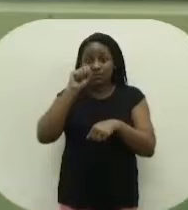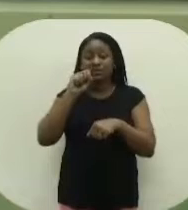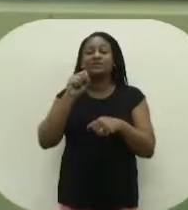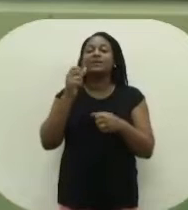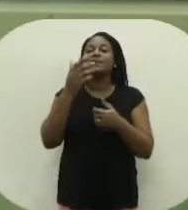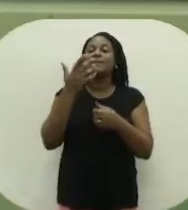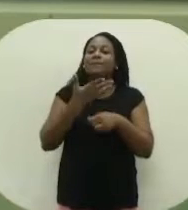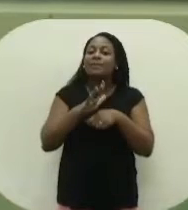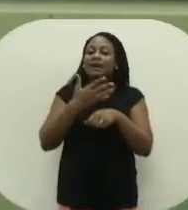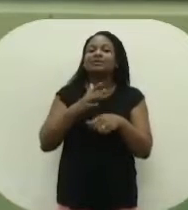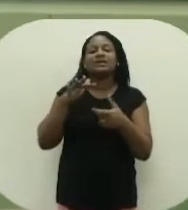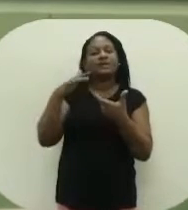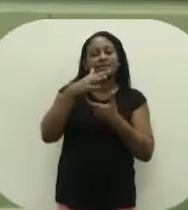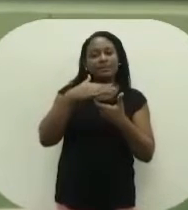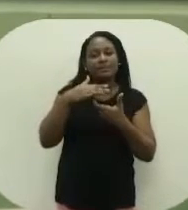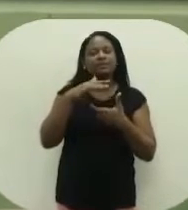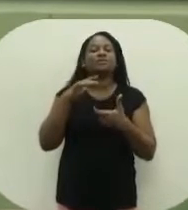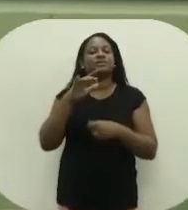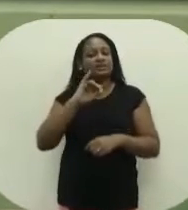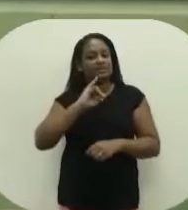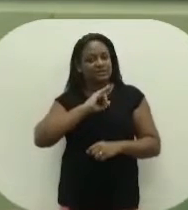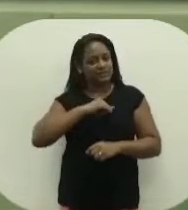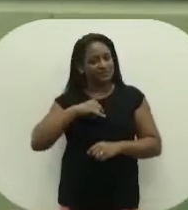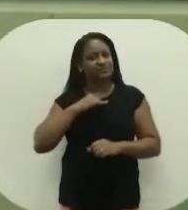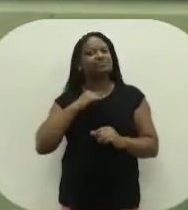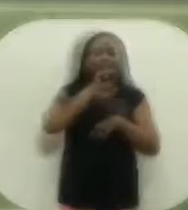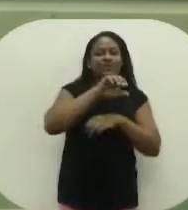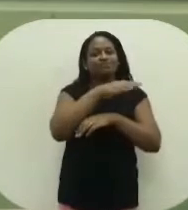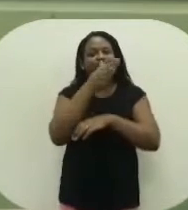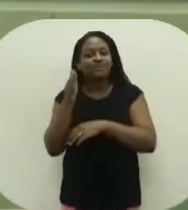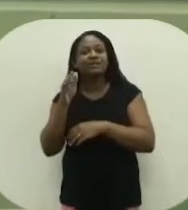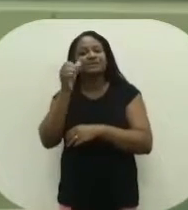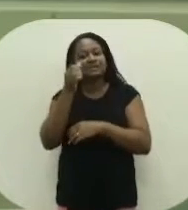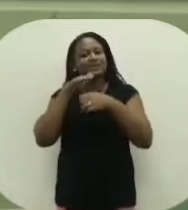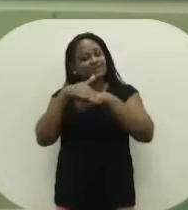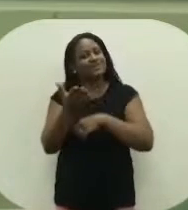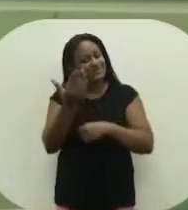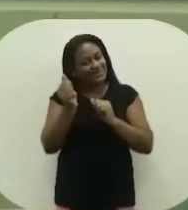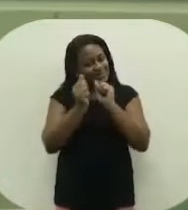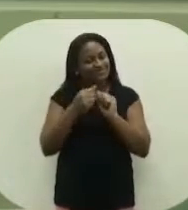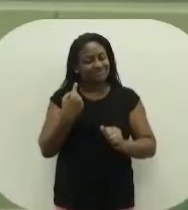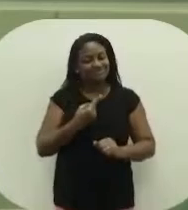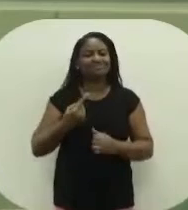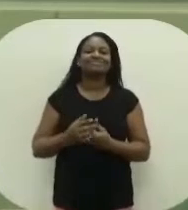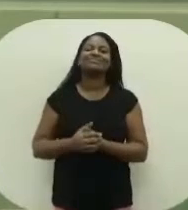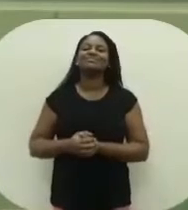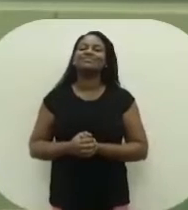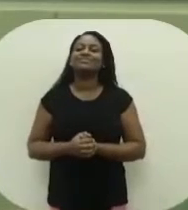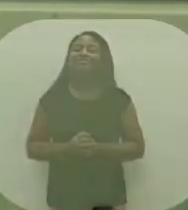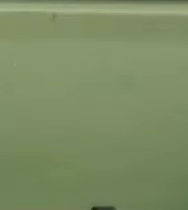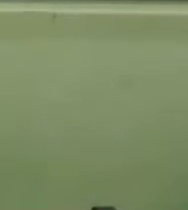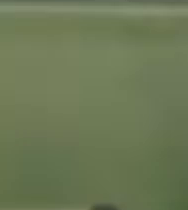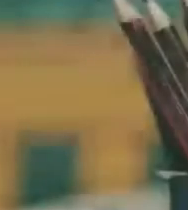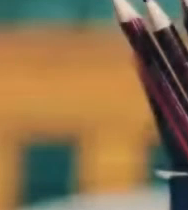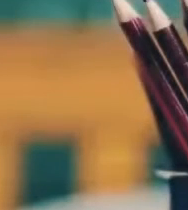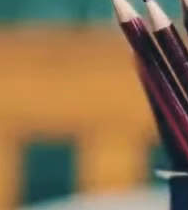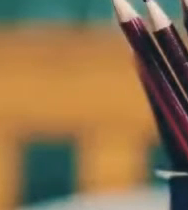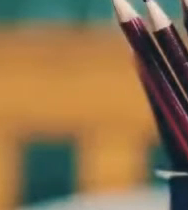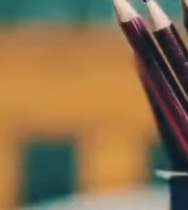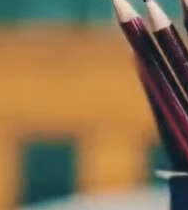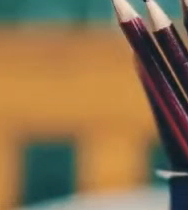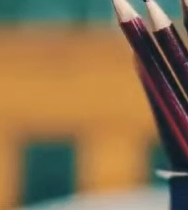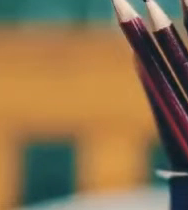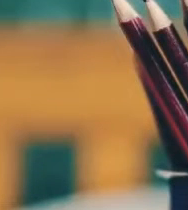Nosso curso de pós-graduação em práticas de letramento. As aulas ocorrem aos sábados, das 8 às 18.